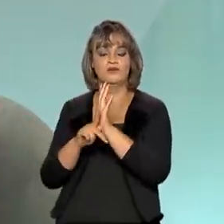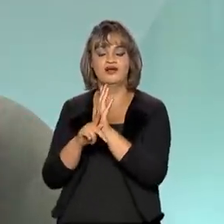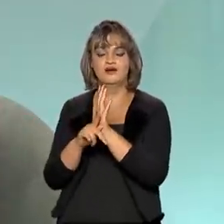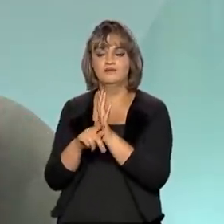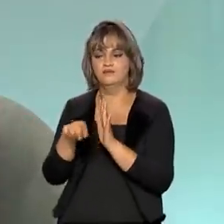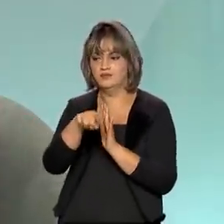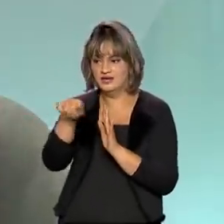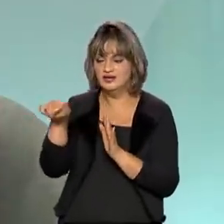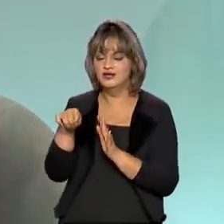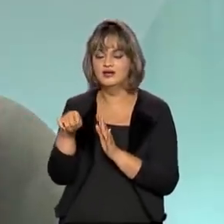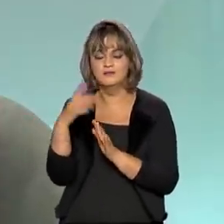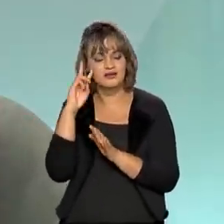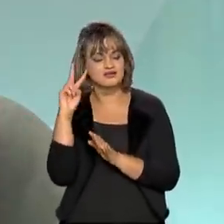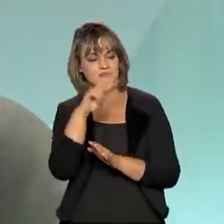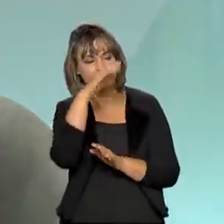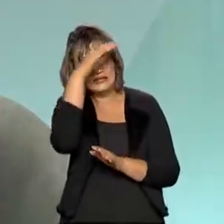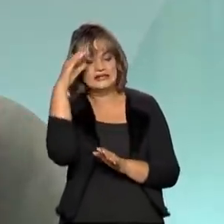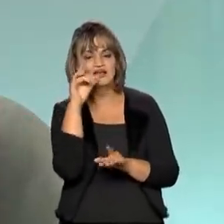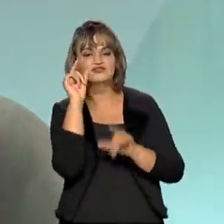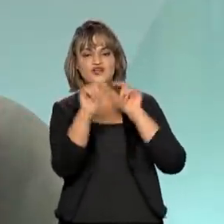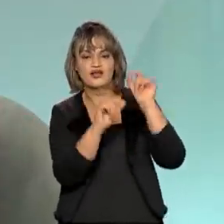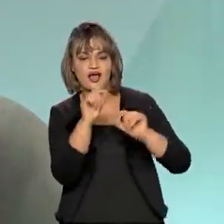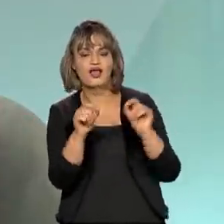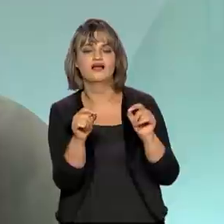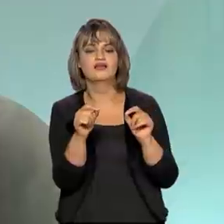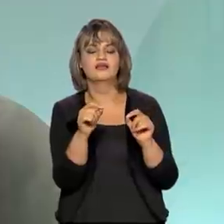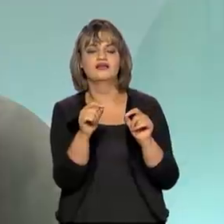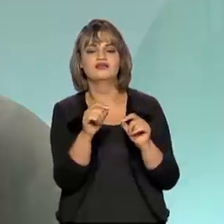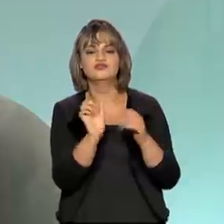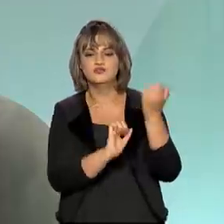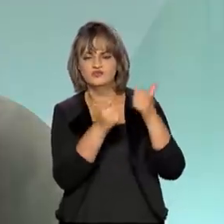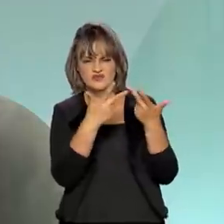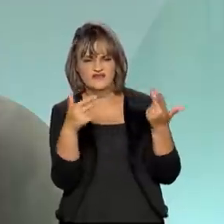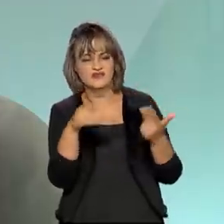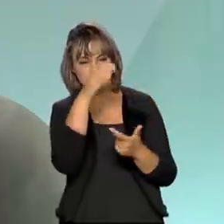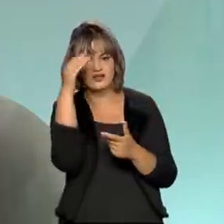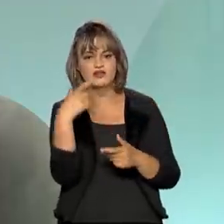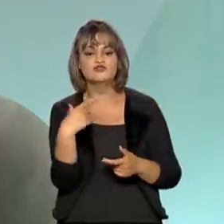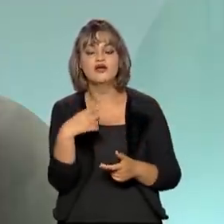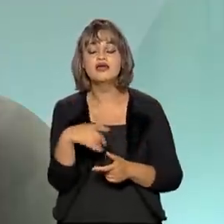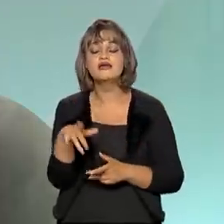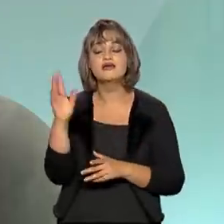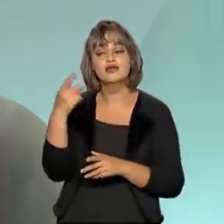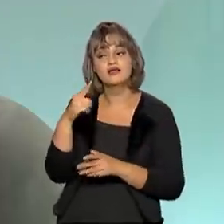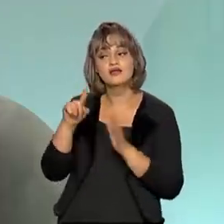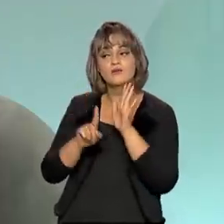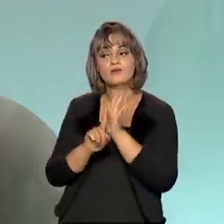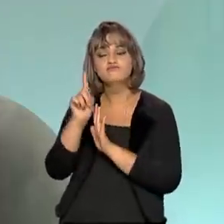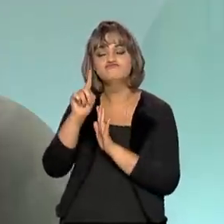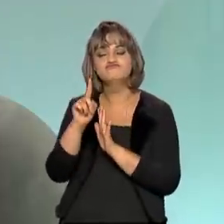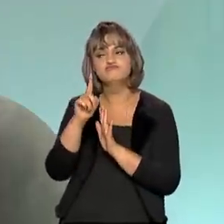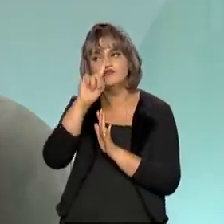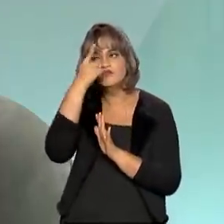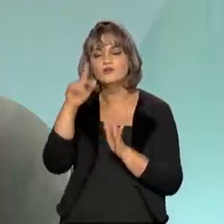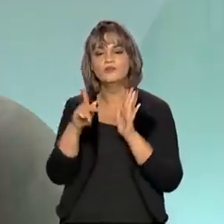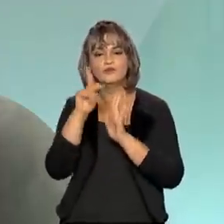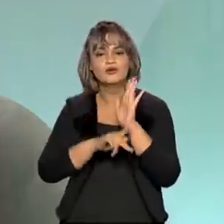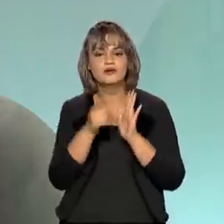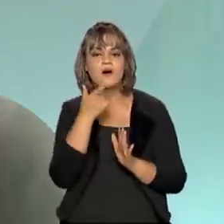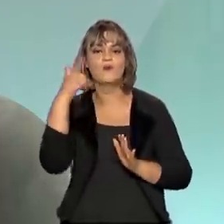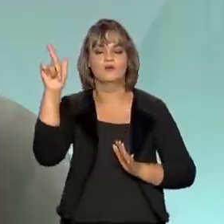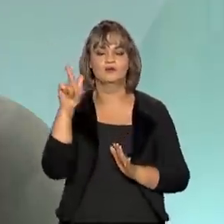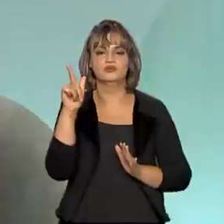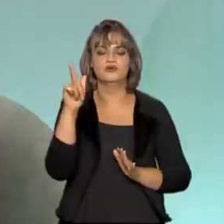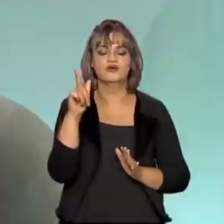voluntária da demanda com consumidores industriais, grandes consumidores, a indústria de um modo geral, e um programa de redução voluntária do consumo com os consumidores